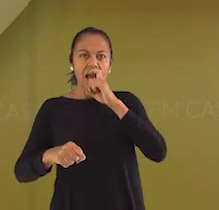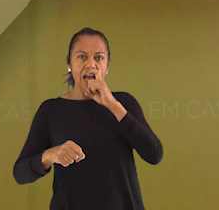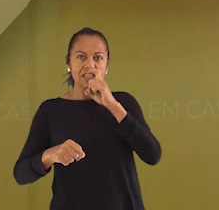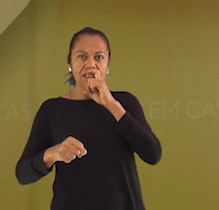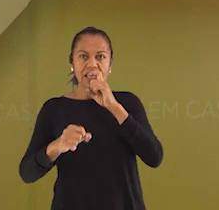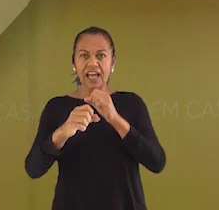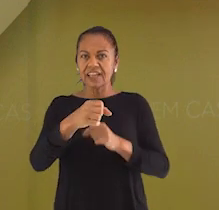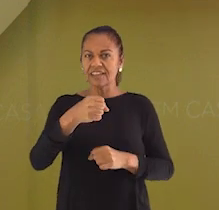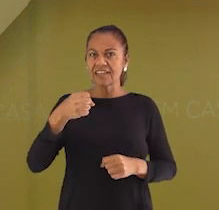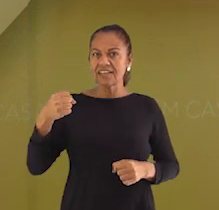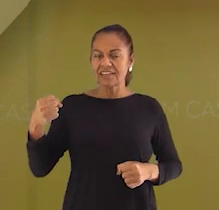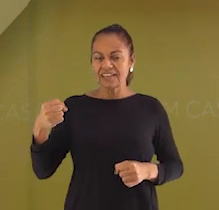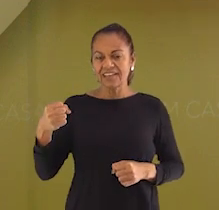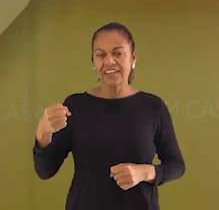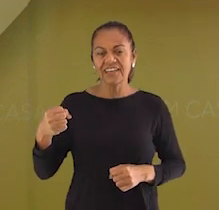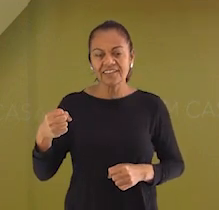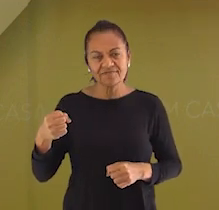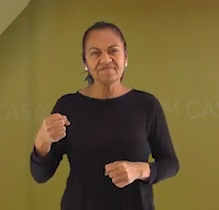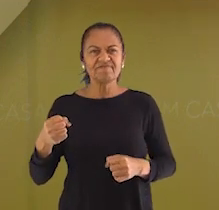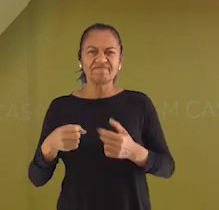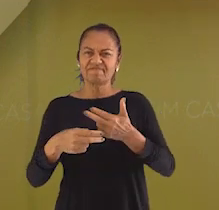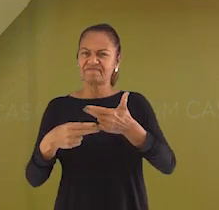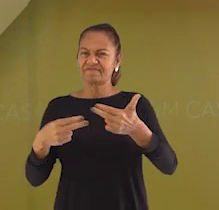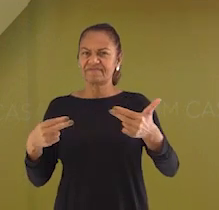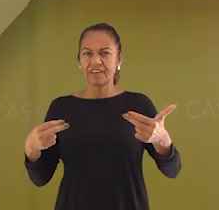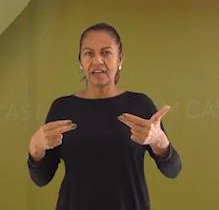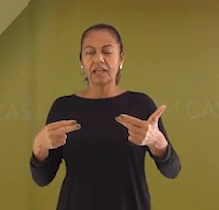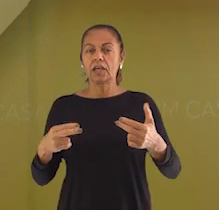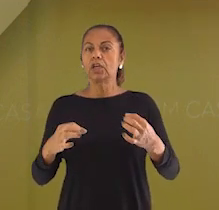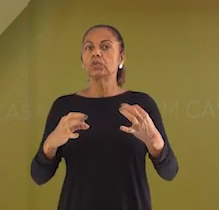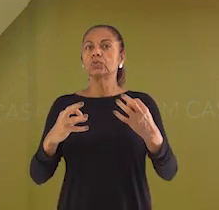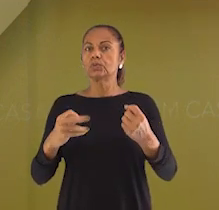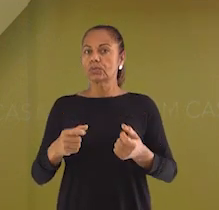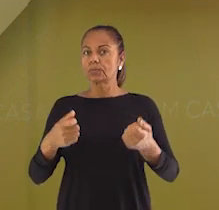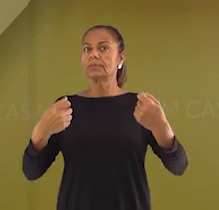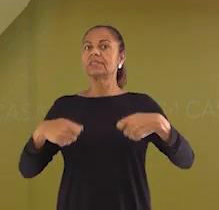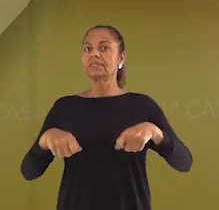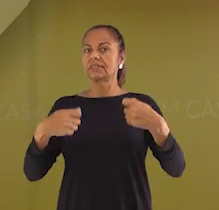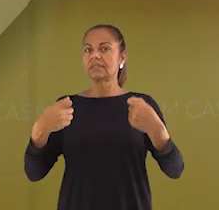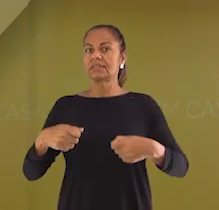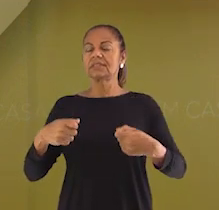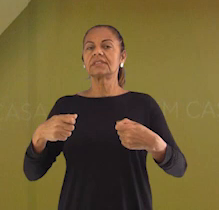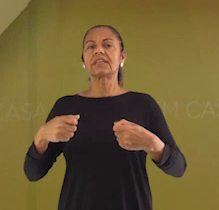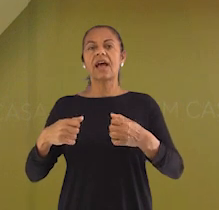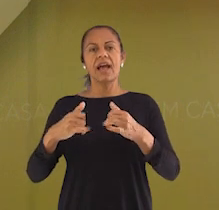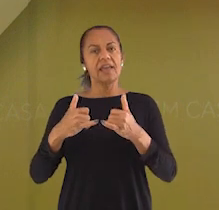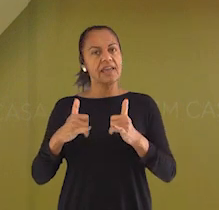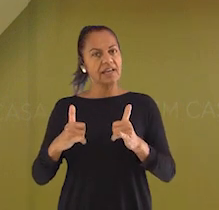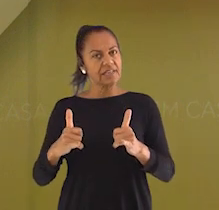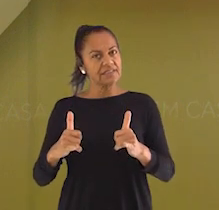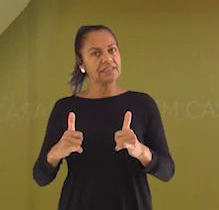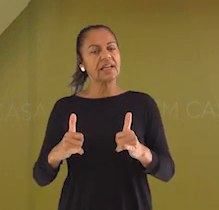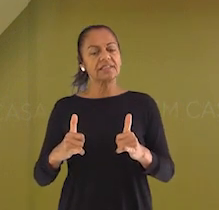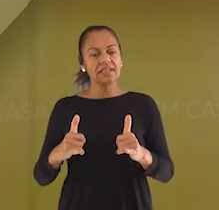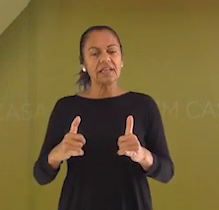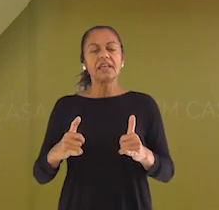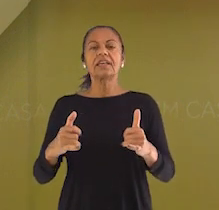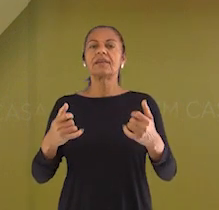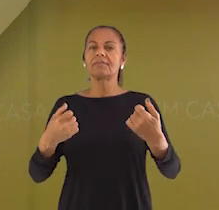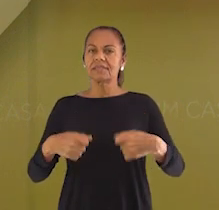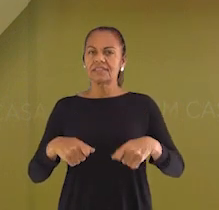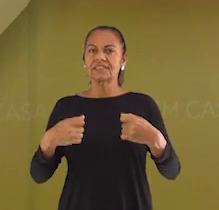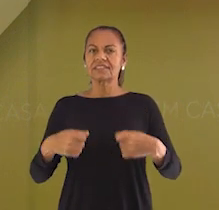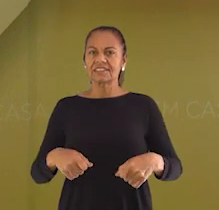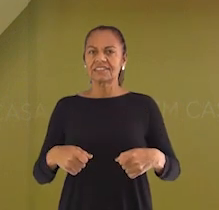Todos esses aparelhos utilizam a eletricidade. Portanto, a eletricidade está presente em nosso